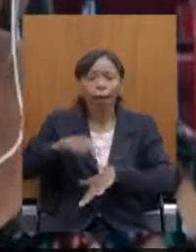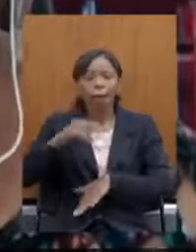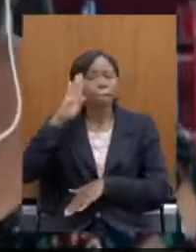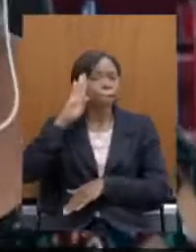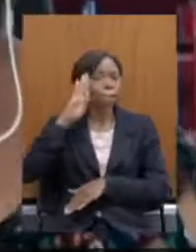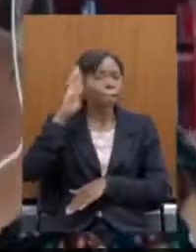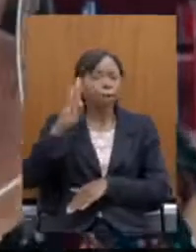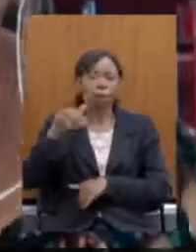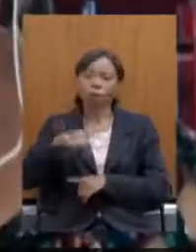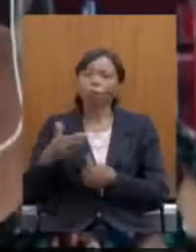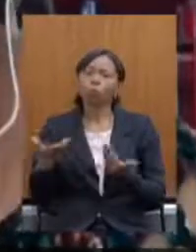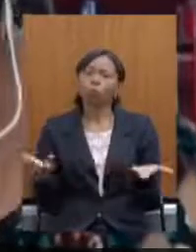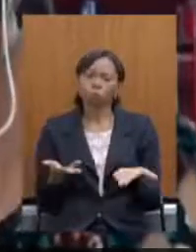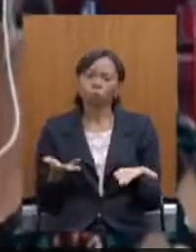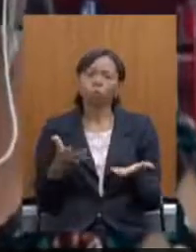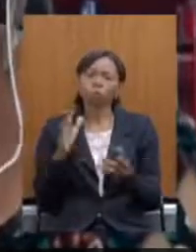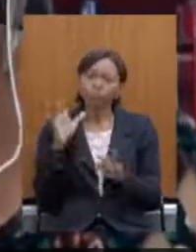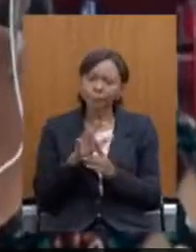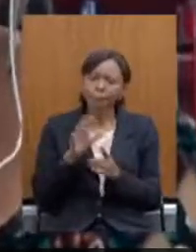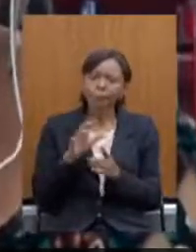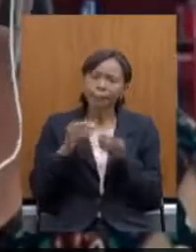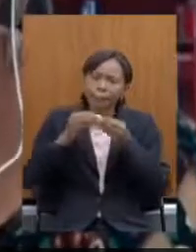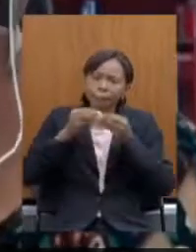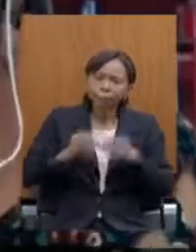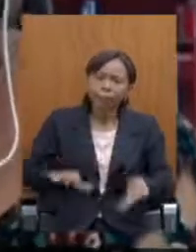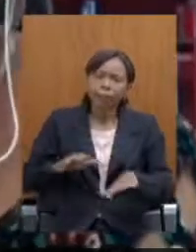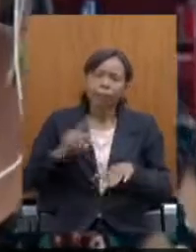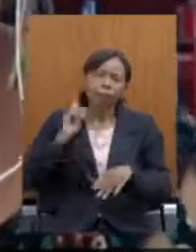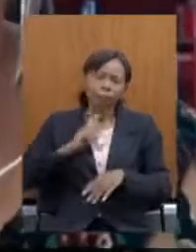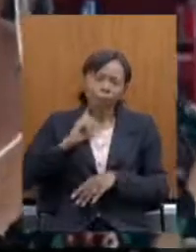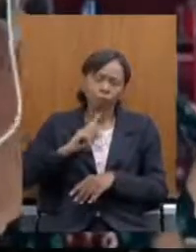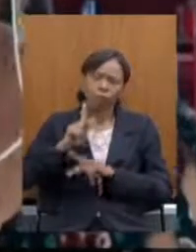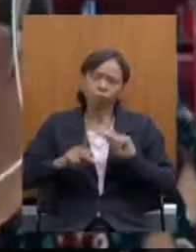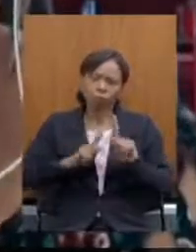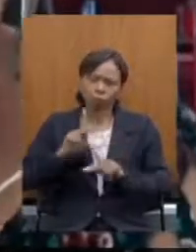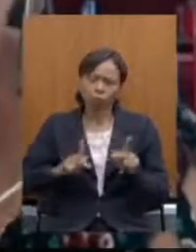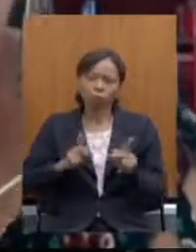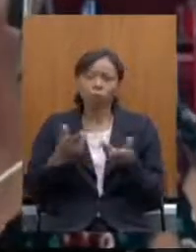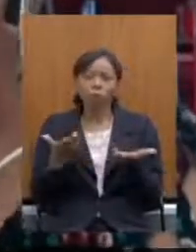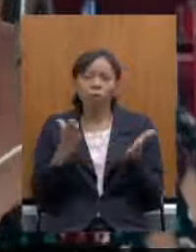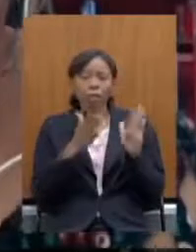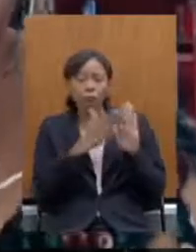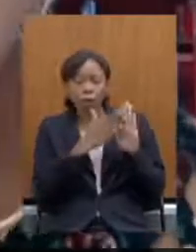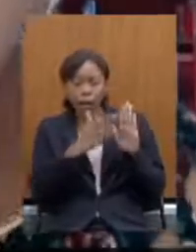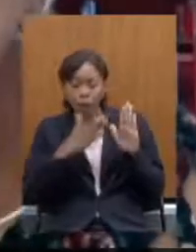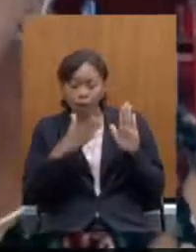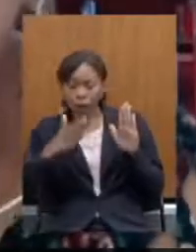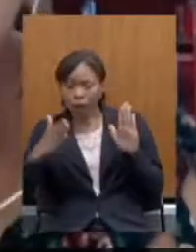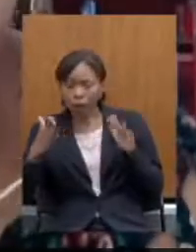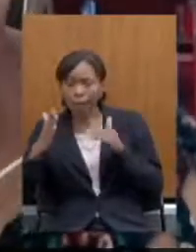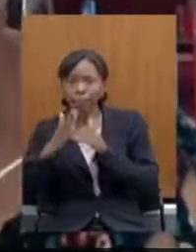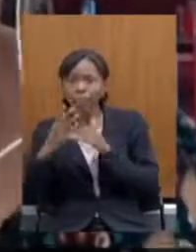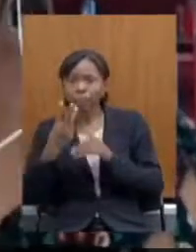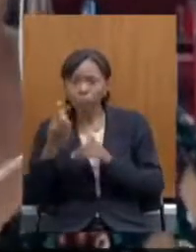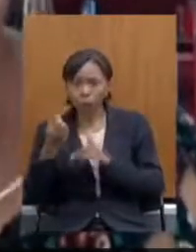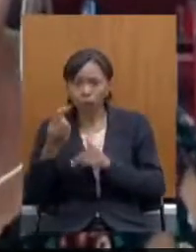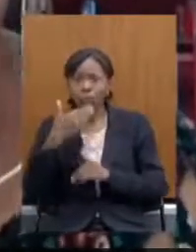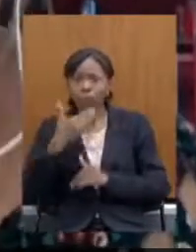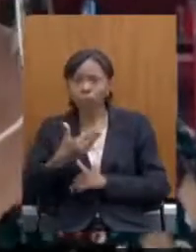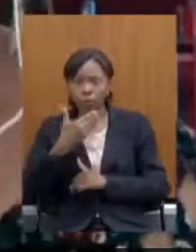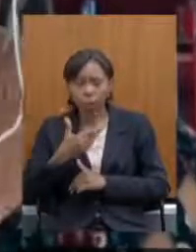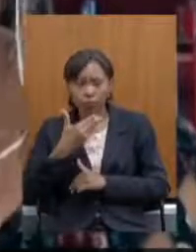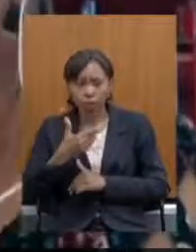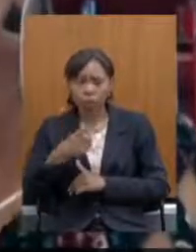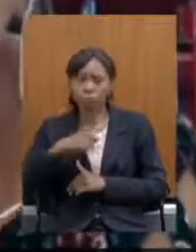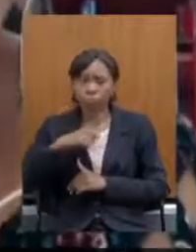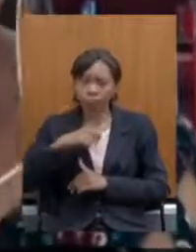hoje que afeta o povo de Minas Gerais e portanto que no prazo adiado para 31 de dezembro nós teremos